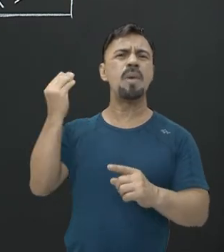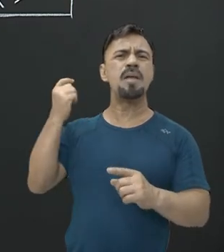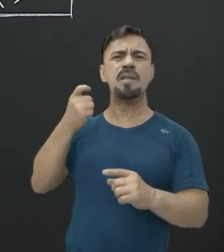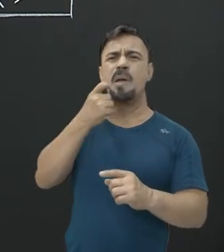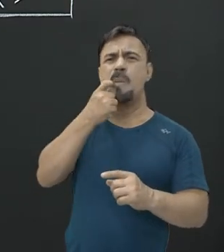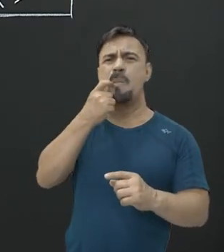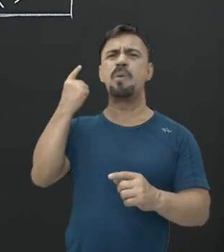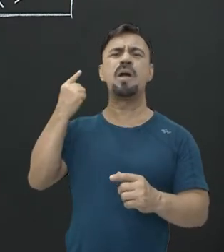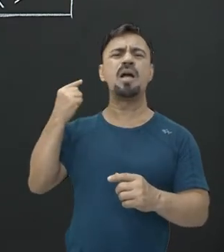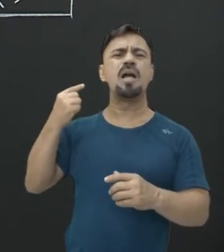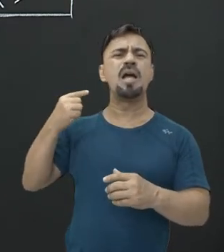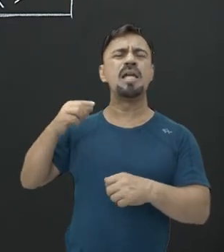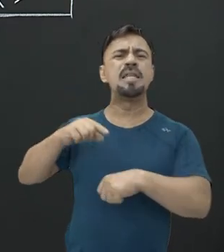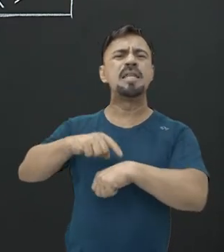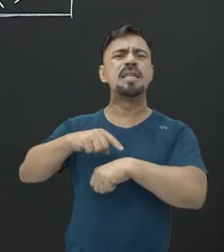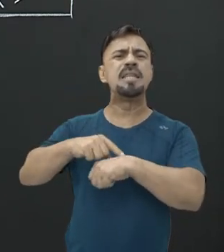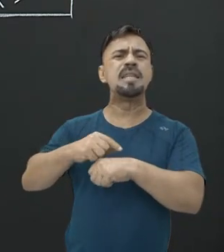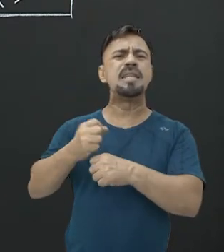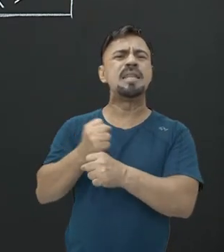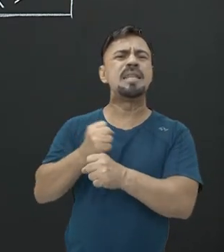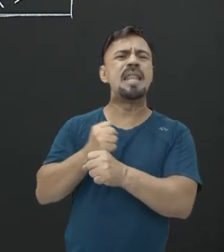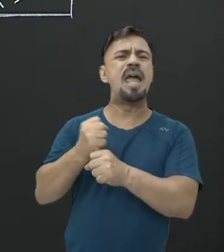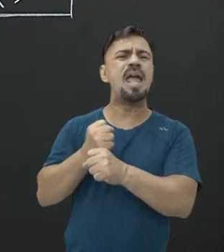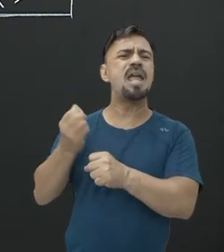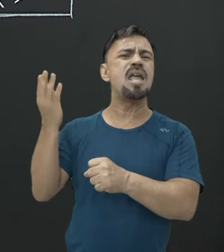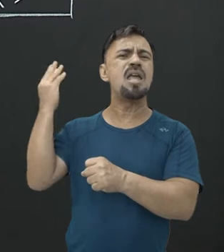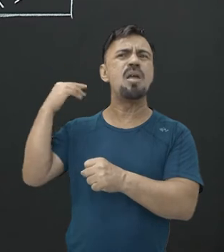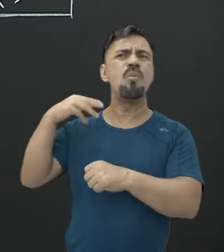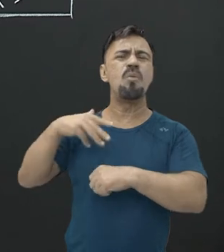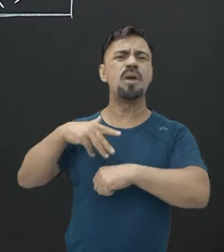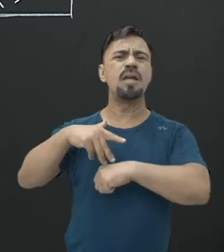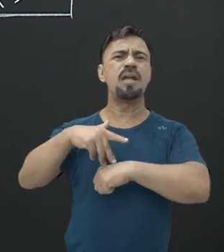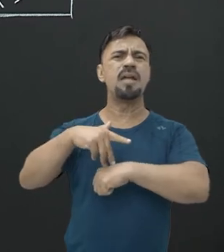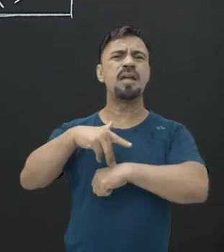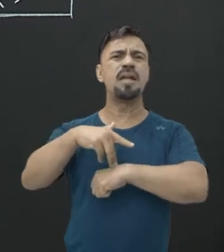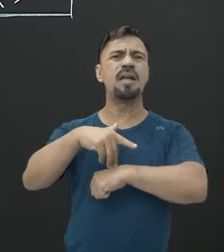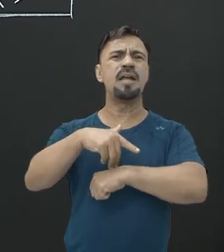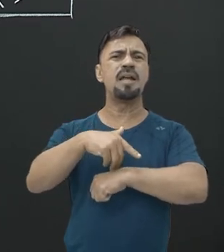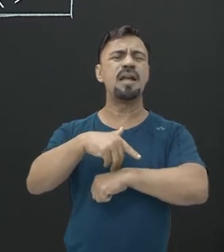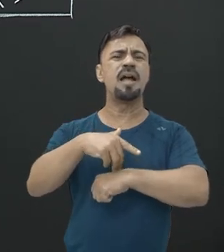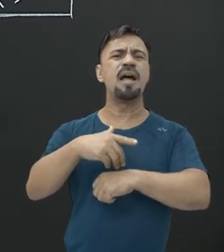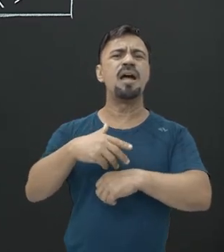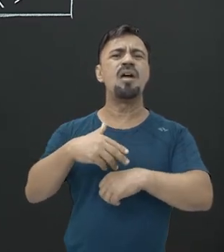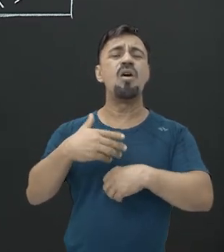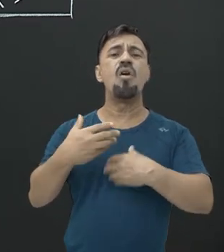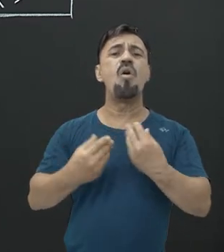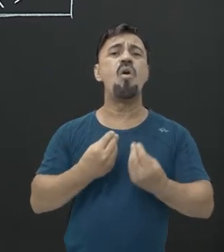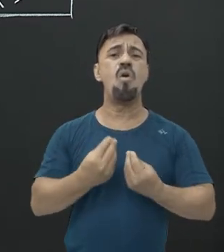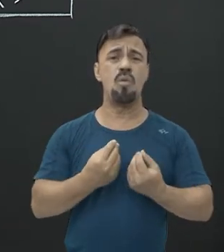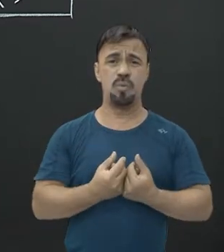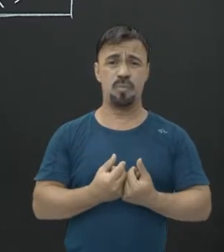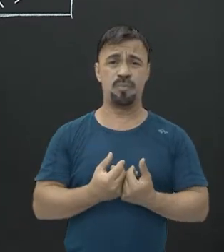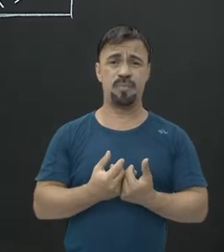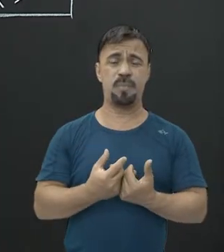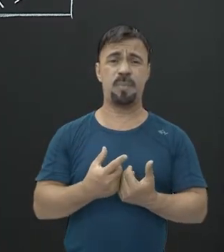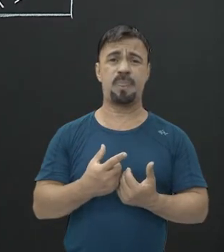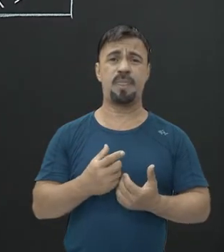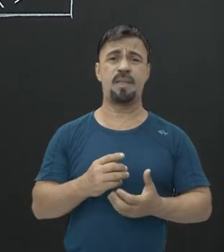Quanto tempo será que esse dinossauro vivia aqui? É possível ter essa datação? E uma coisa mais atual,